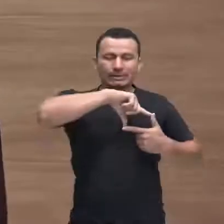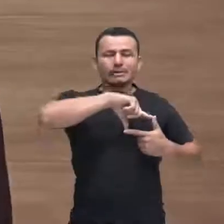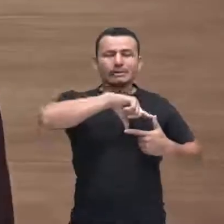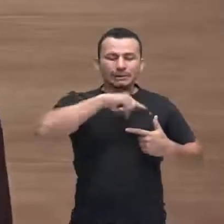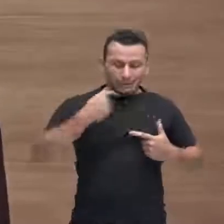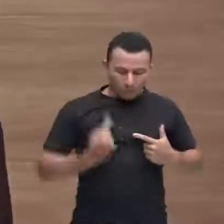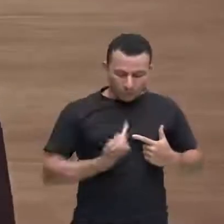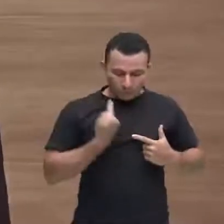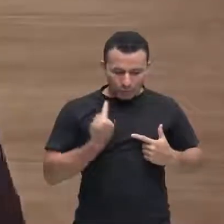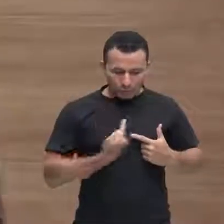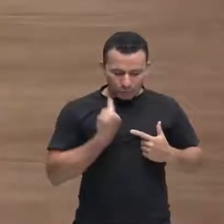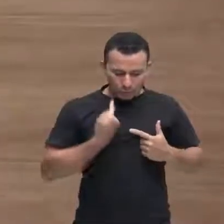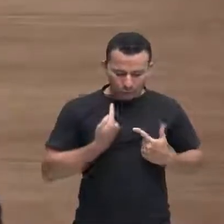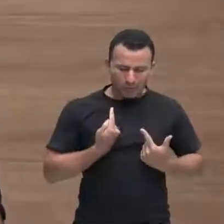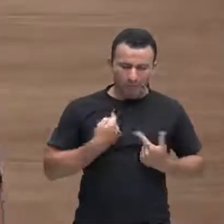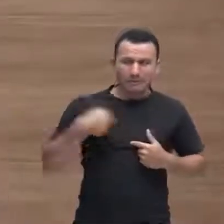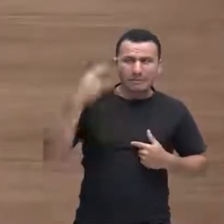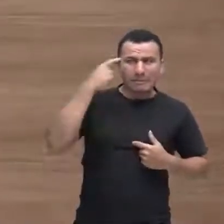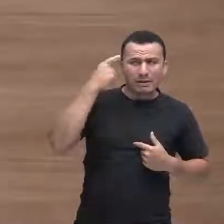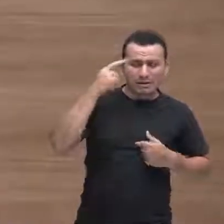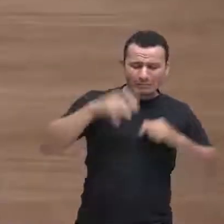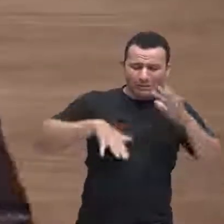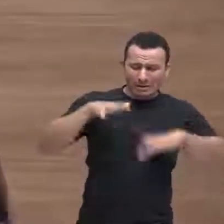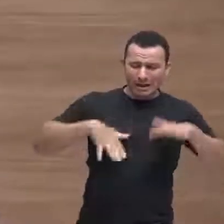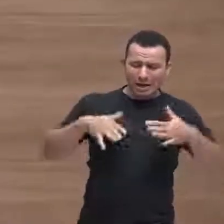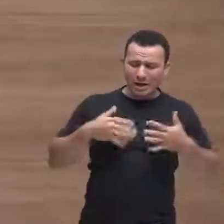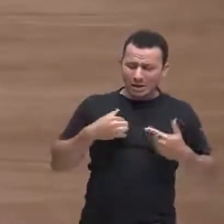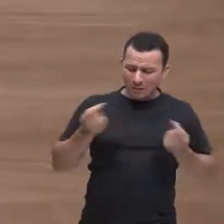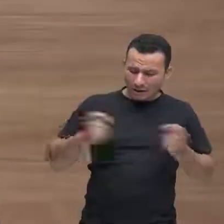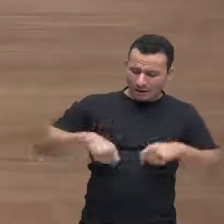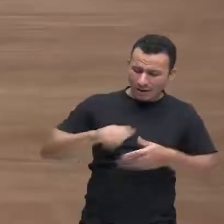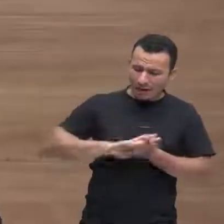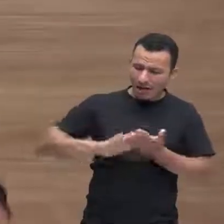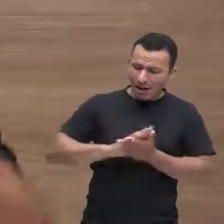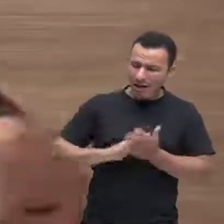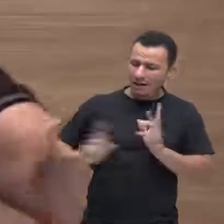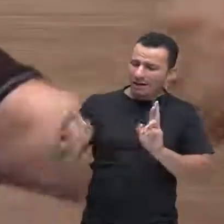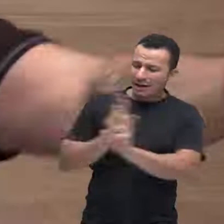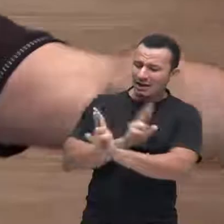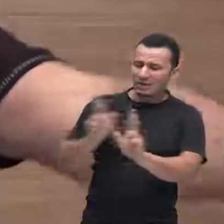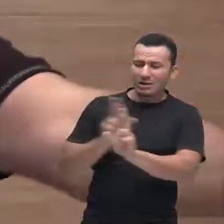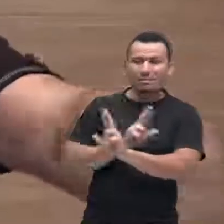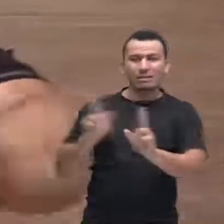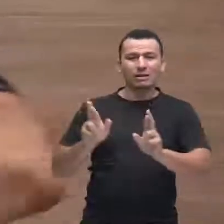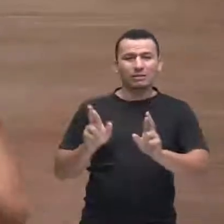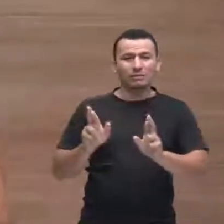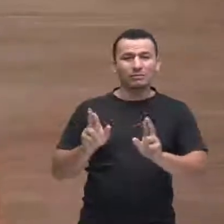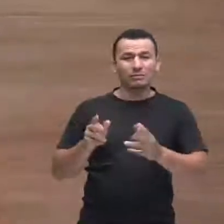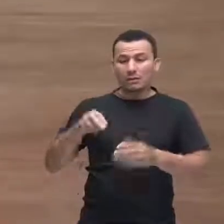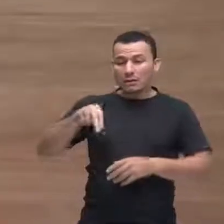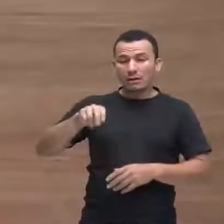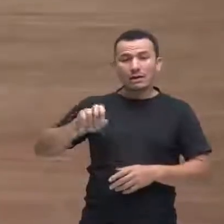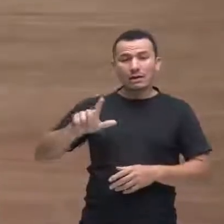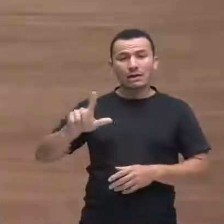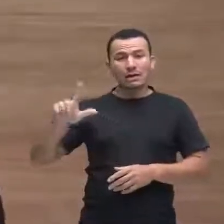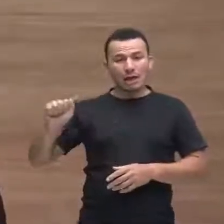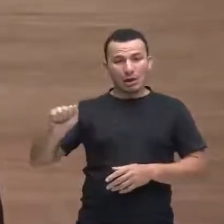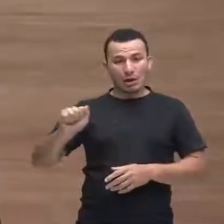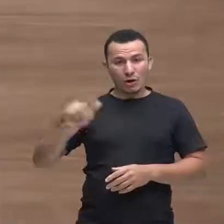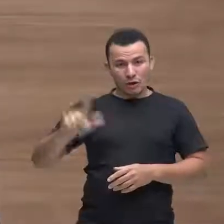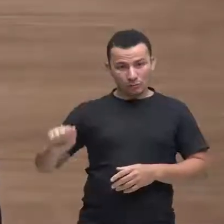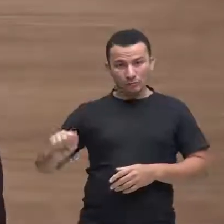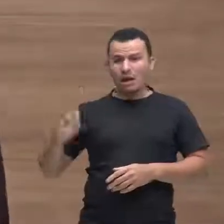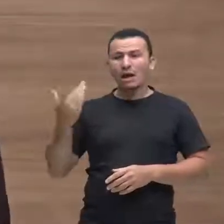achando uma pessoa que não tinha capacidade sequer de se relacionar com alguém quando Neuza já estava já